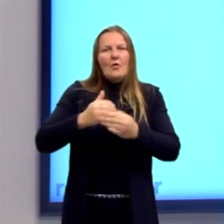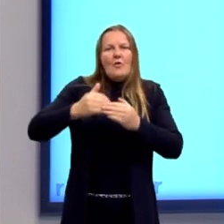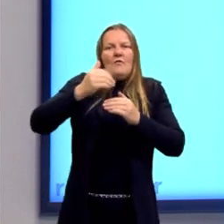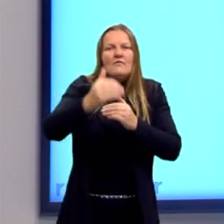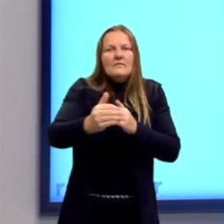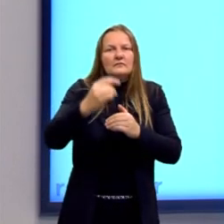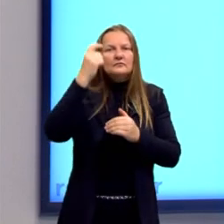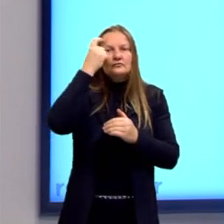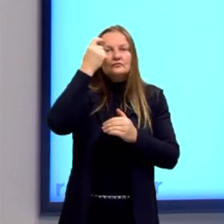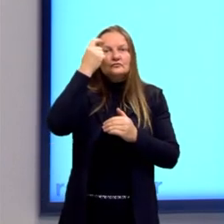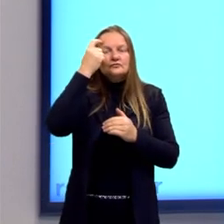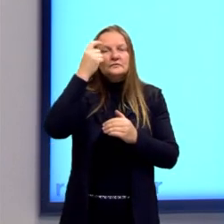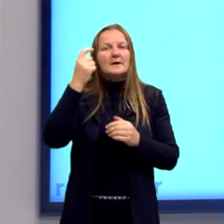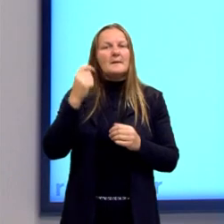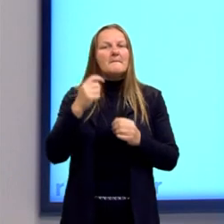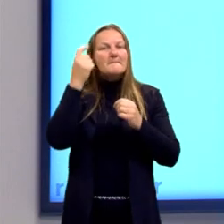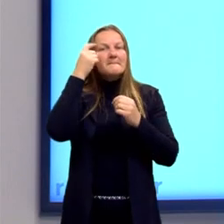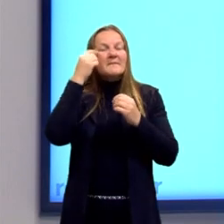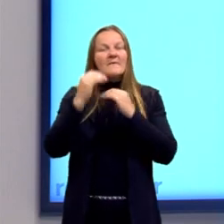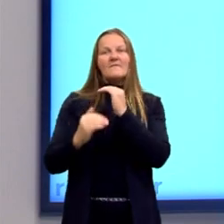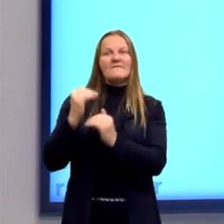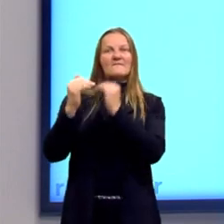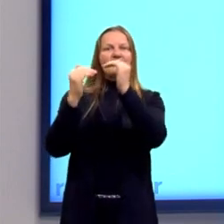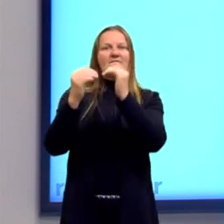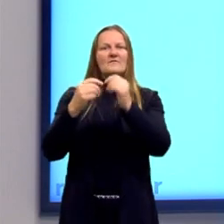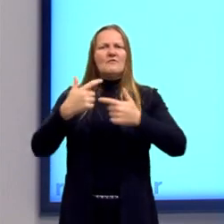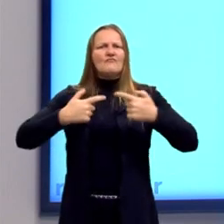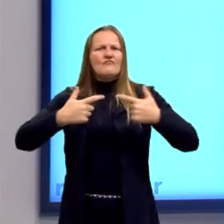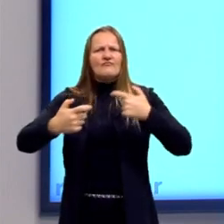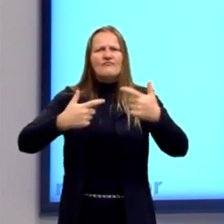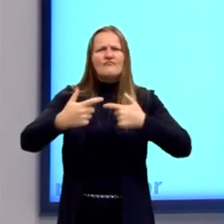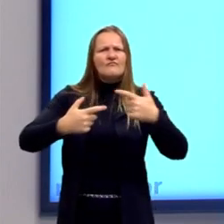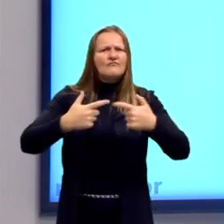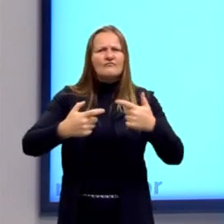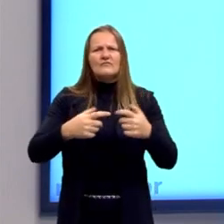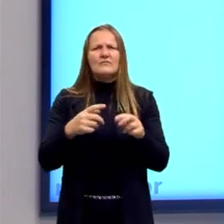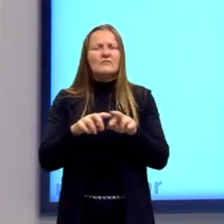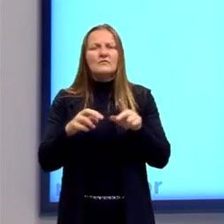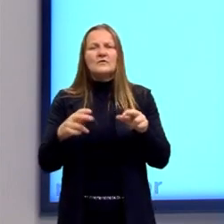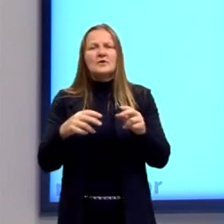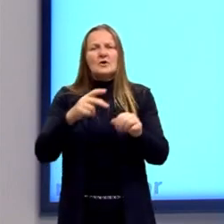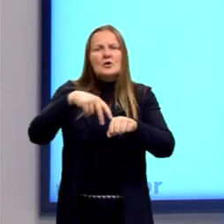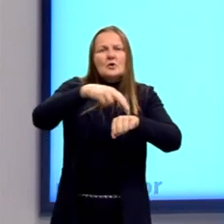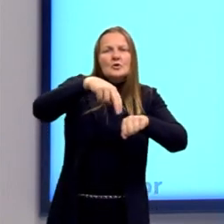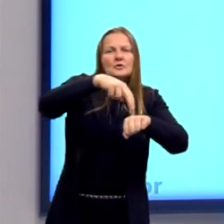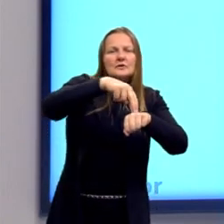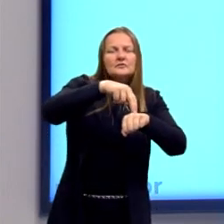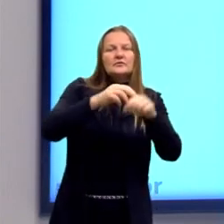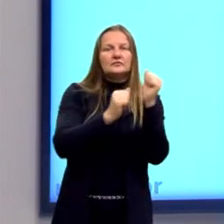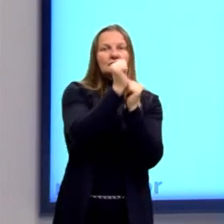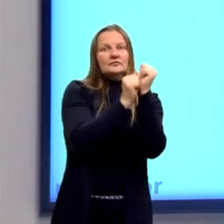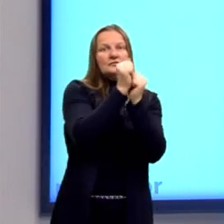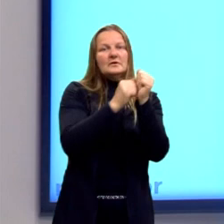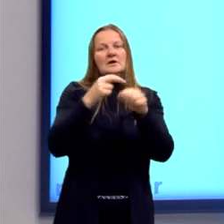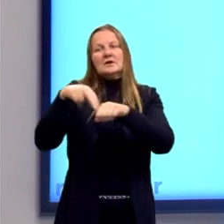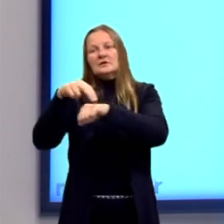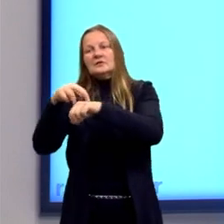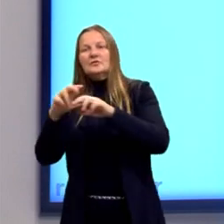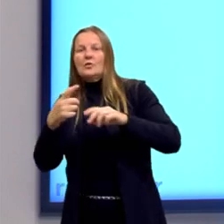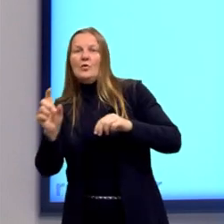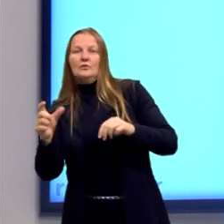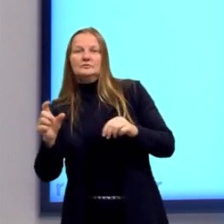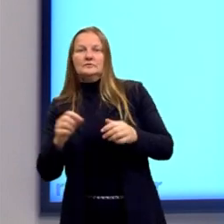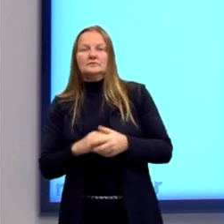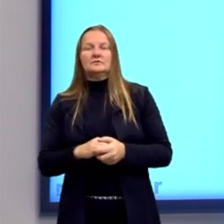desenvolva. E aí ocorrem essas guerras, principalmente, entre nações industrializadas. E aí nós temos as duas